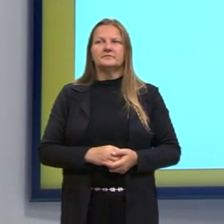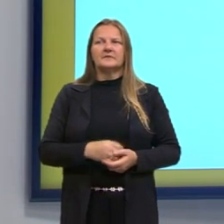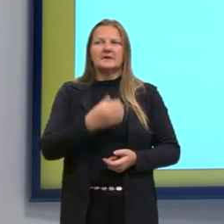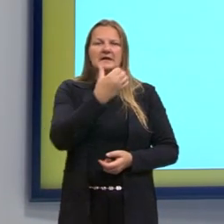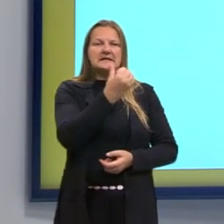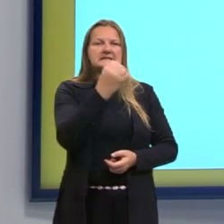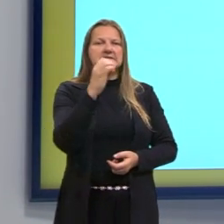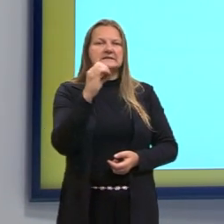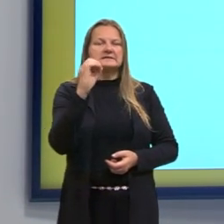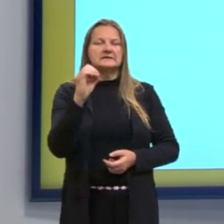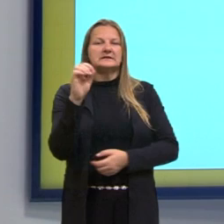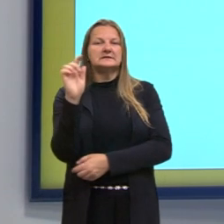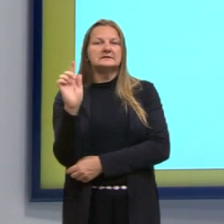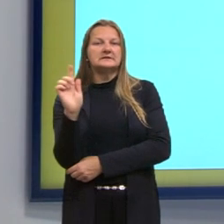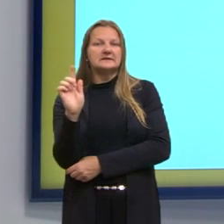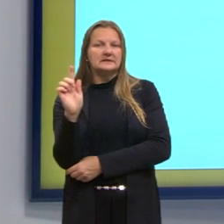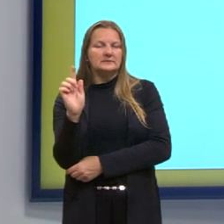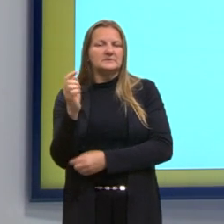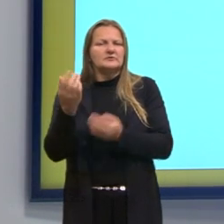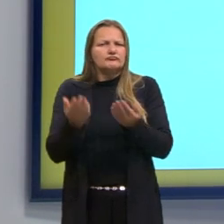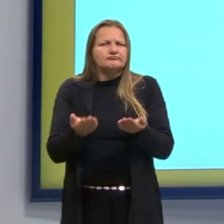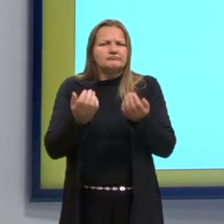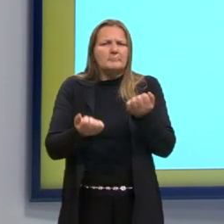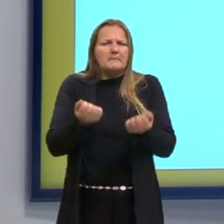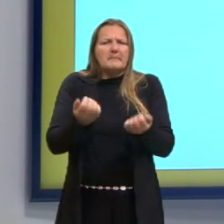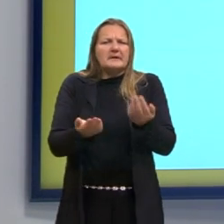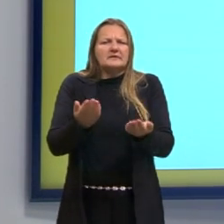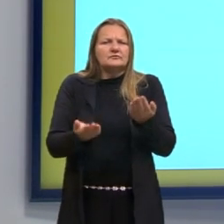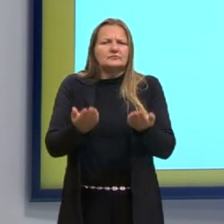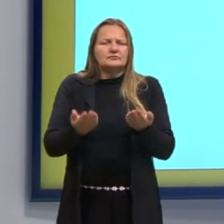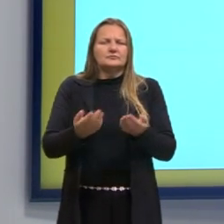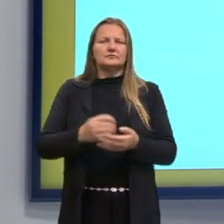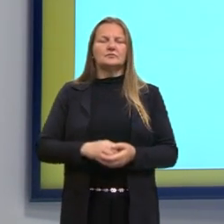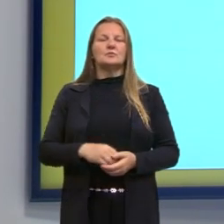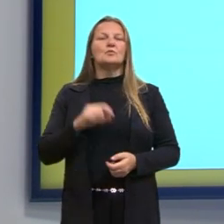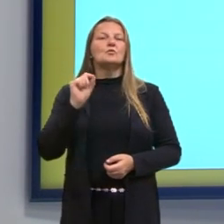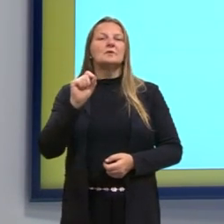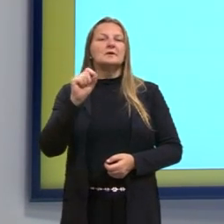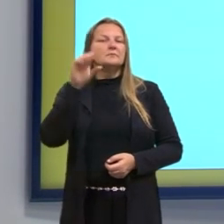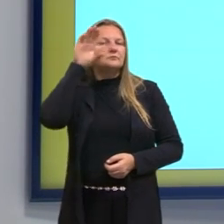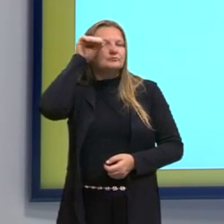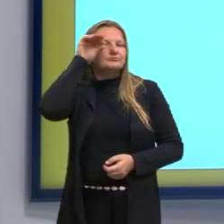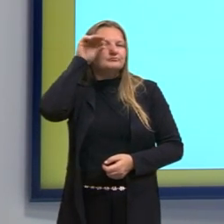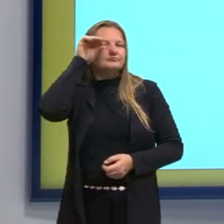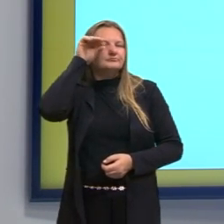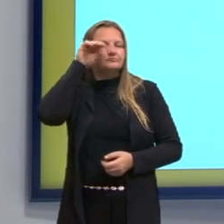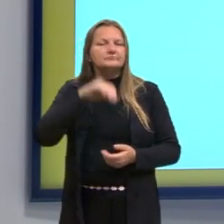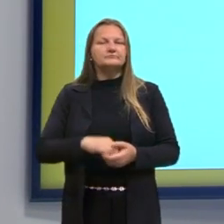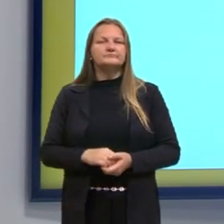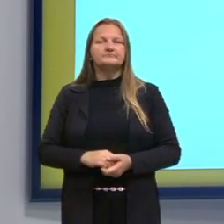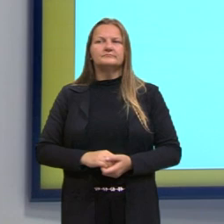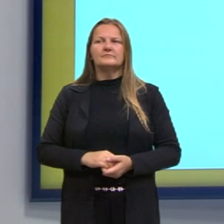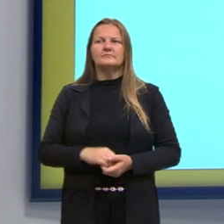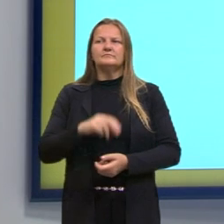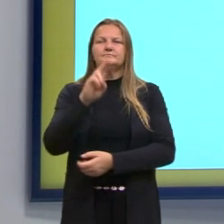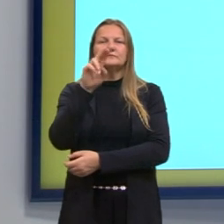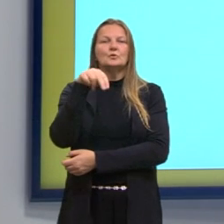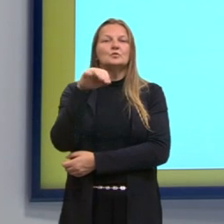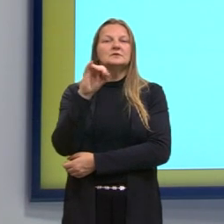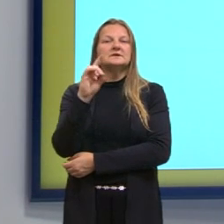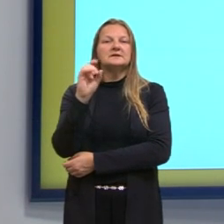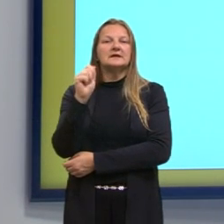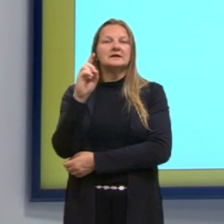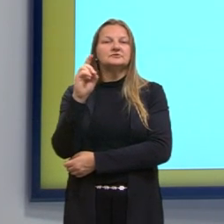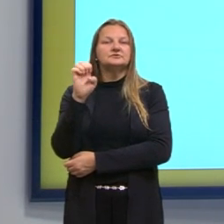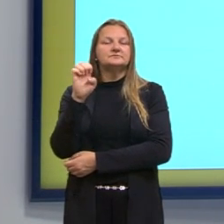600 gramas de batata doce. Mas, o que a gente precisa observar? As unidades. Ele consome